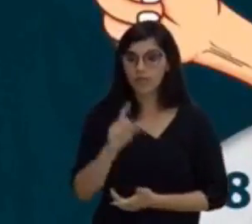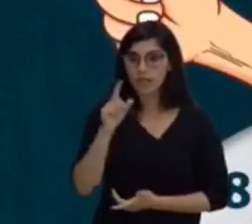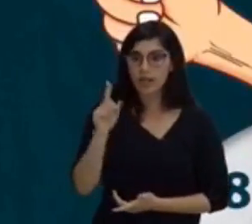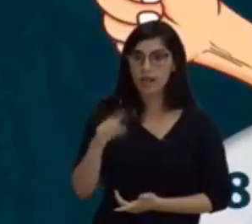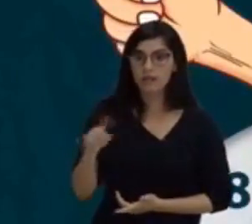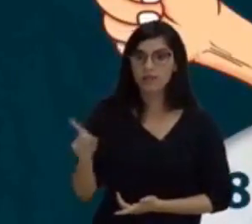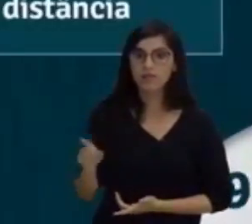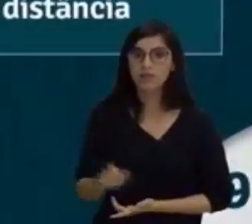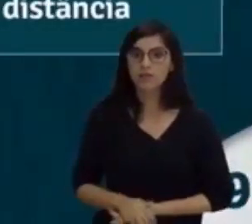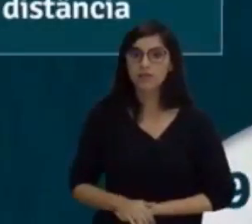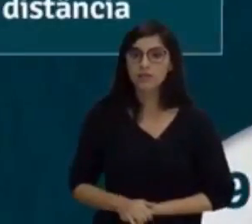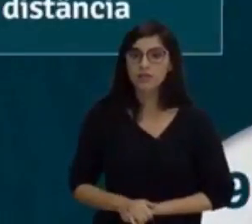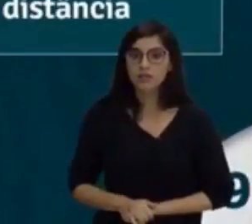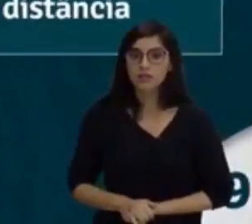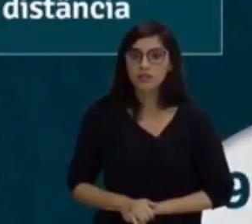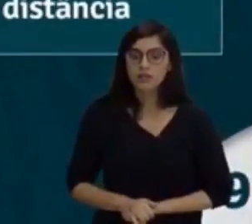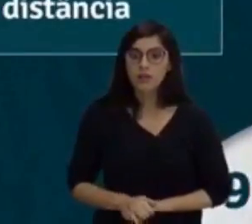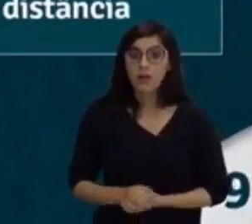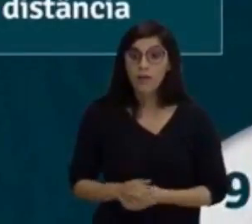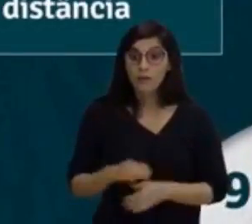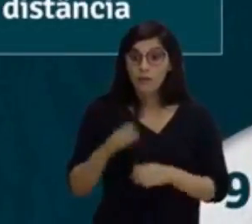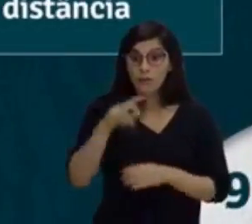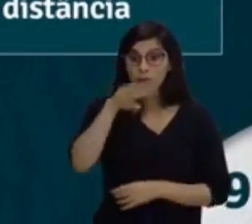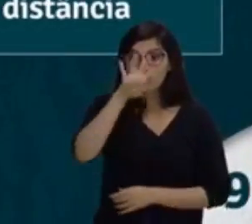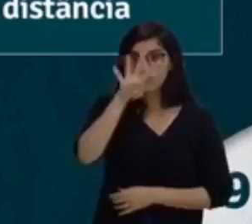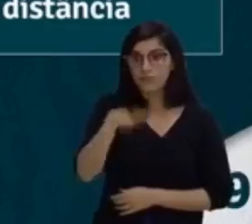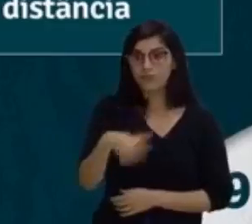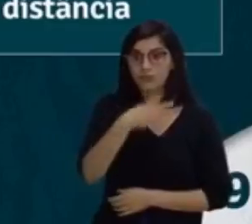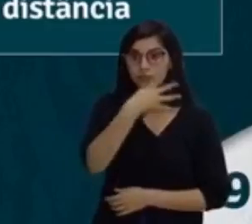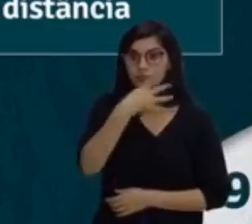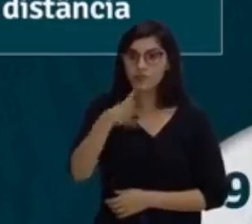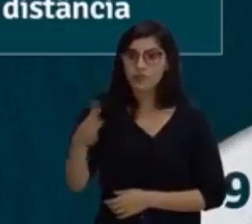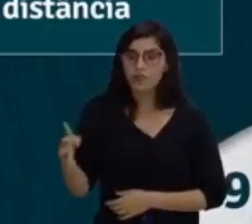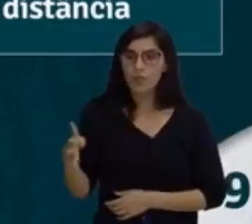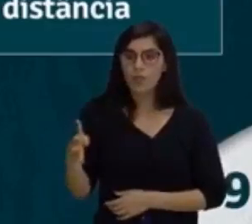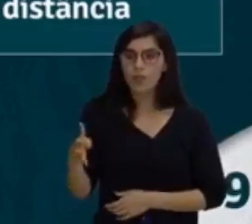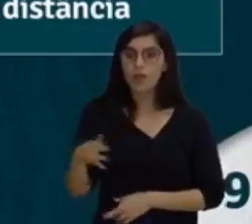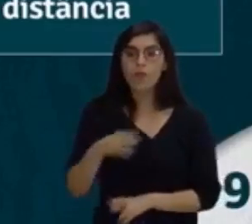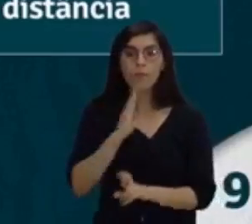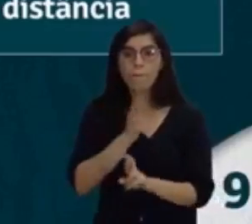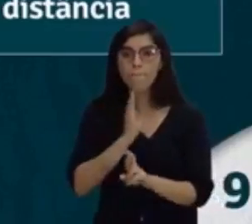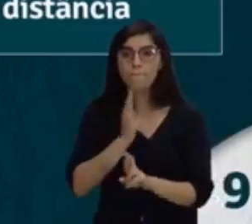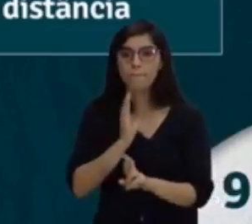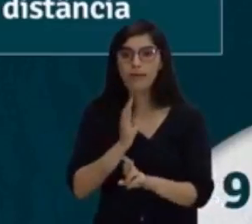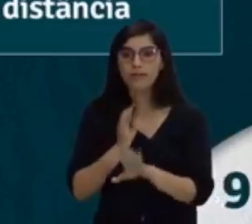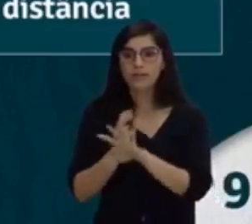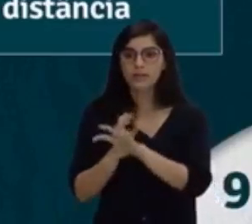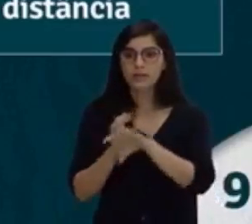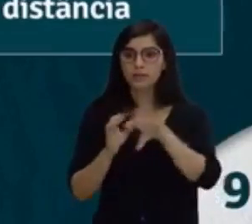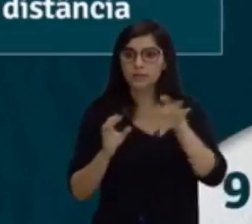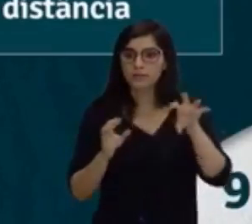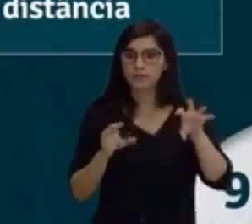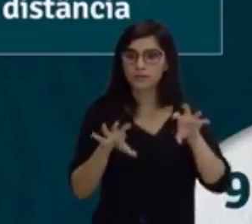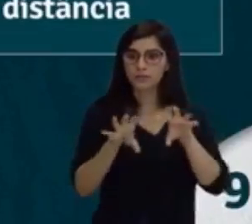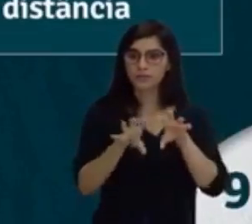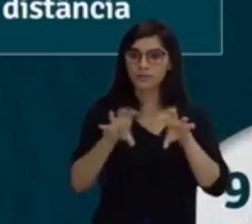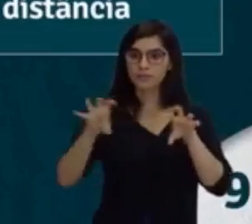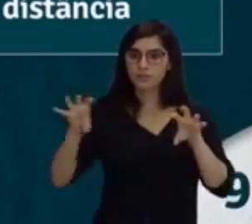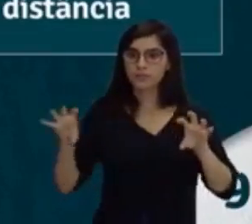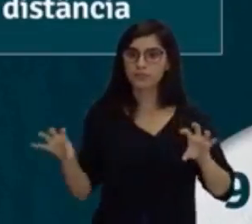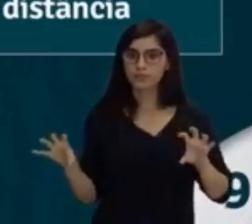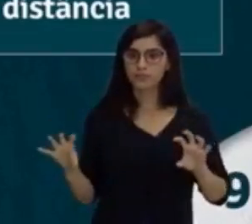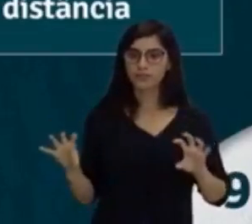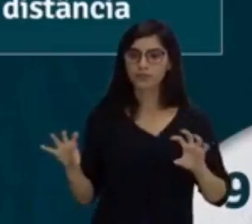Vamos lá. Eu fiz um quadro aqui do que representa capacidades motoras e o que representa habilidades motoras.